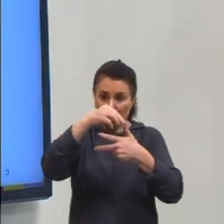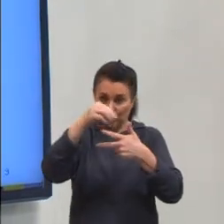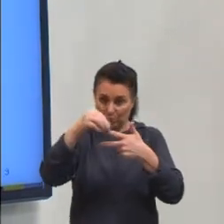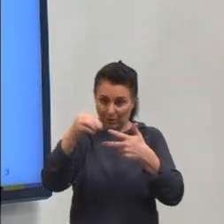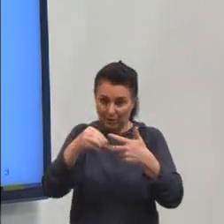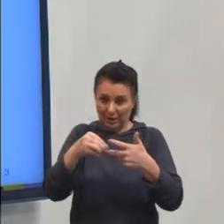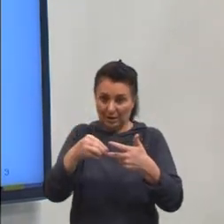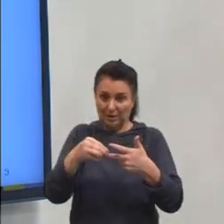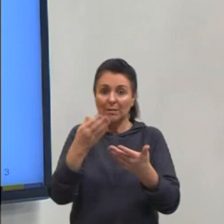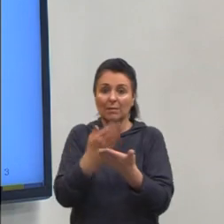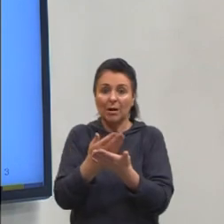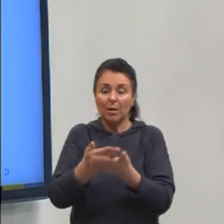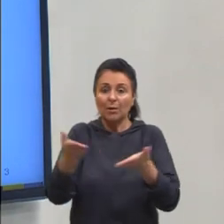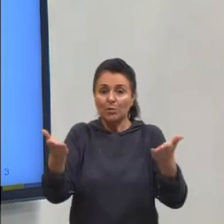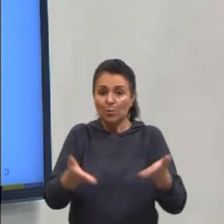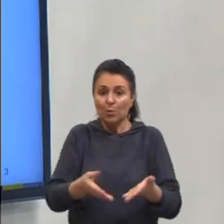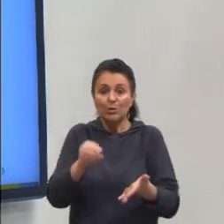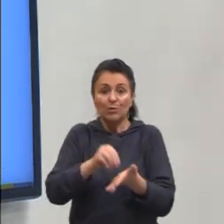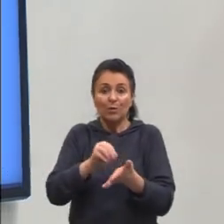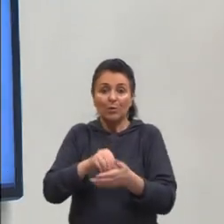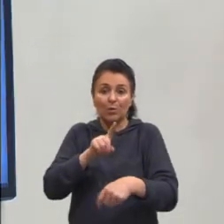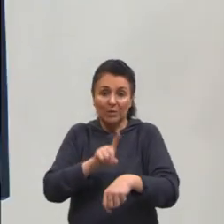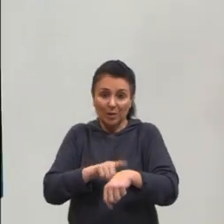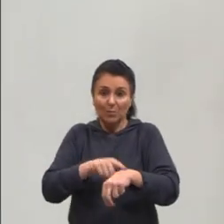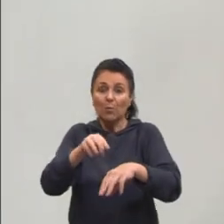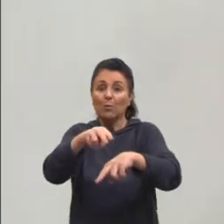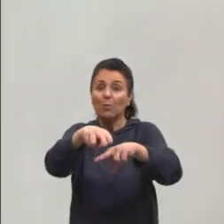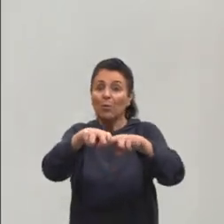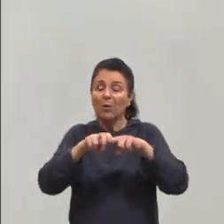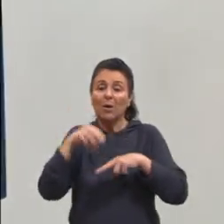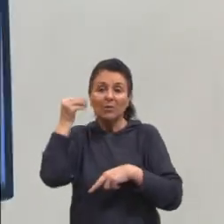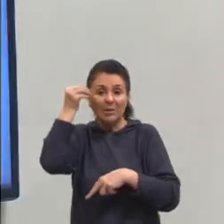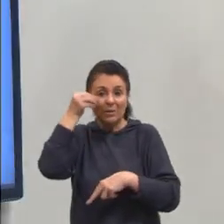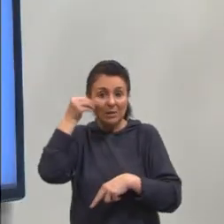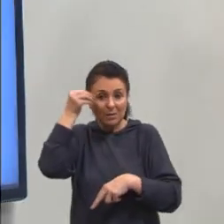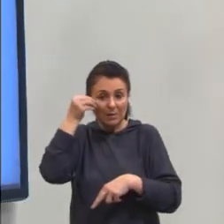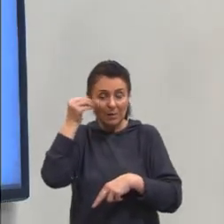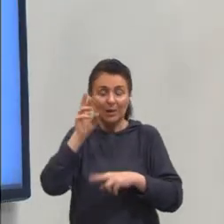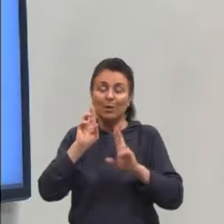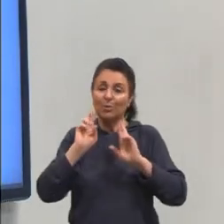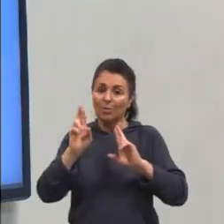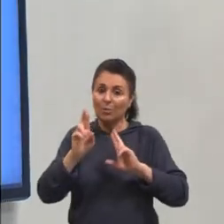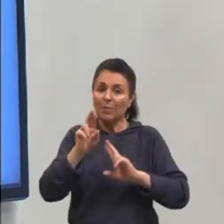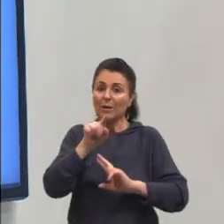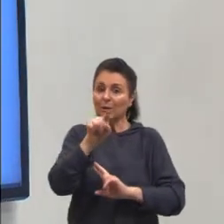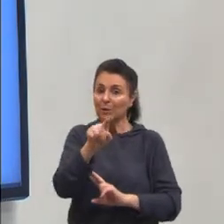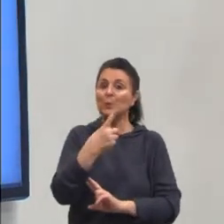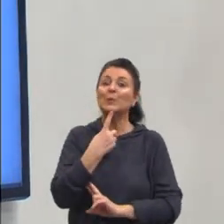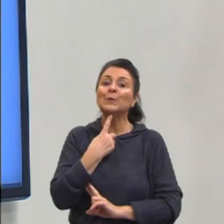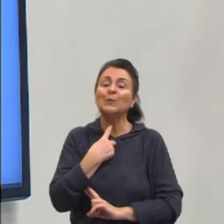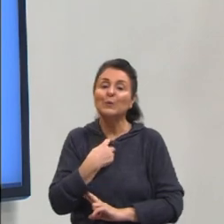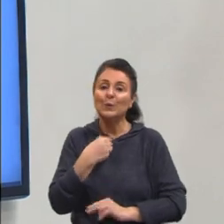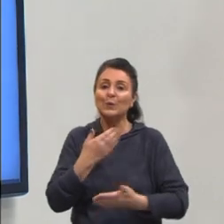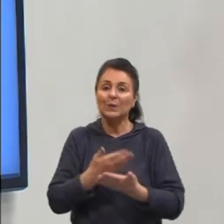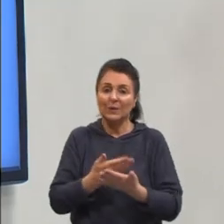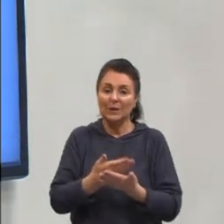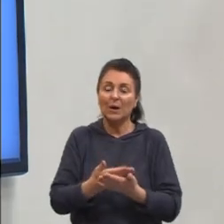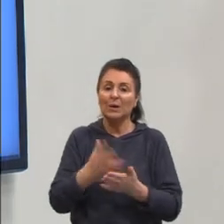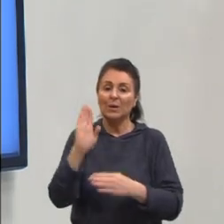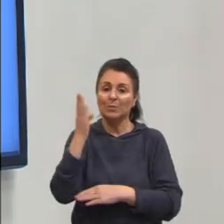hoje. Não deu tempo por causa dos nossos experimentos, mas espero que vocês tenham gostado da aula.